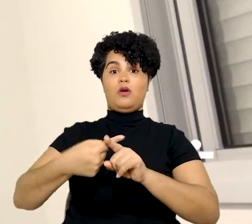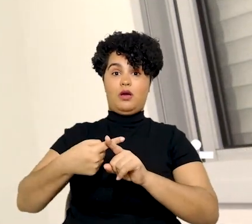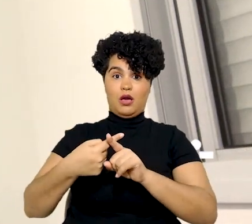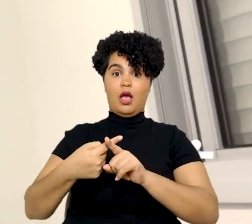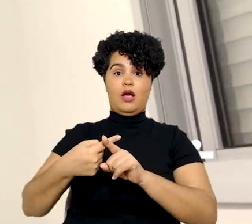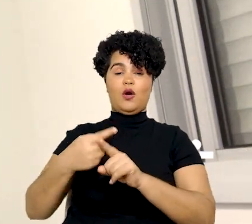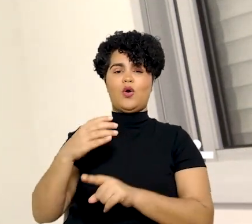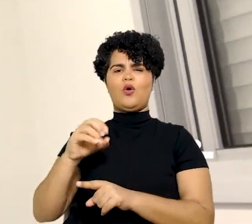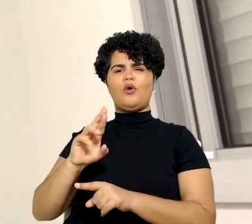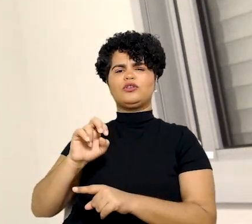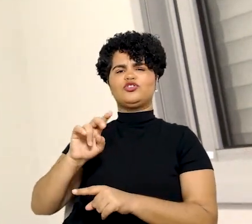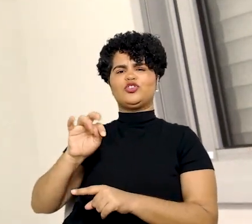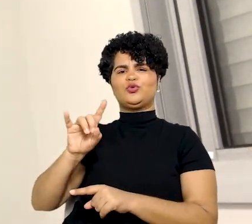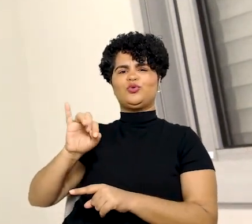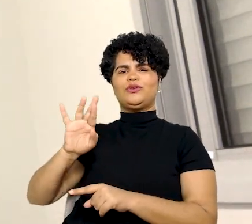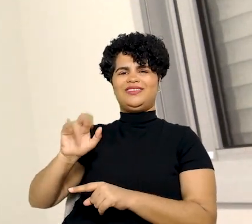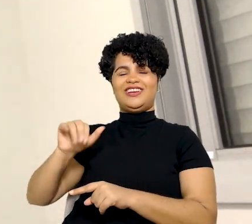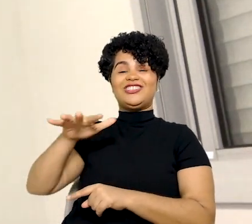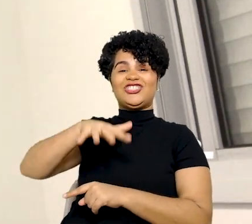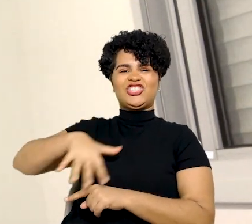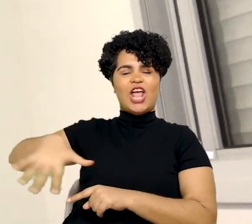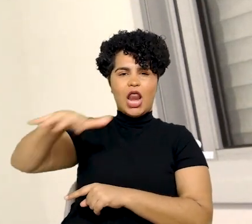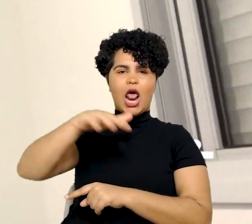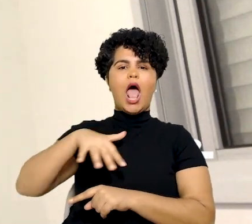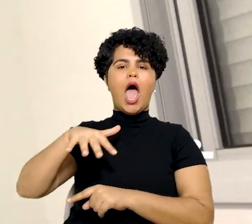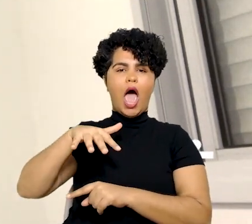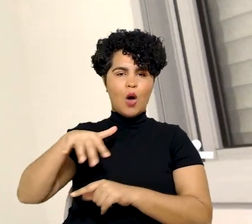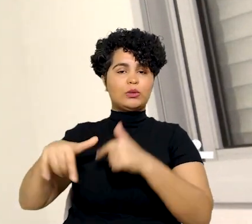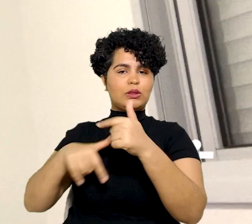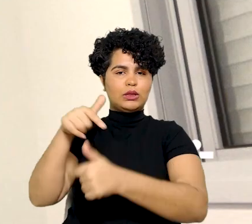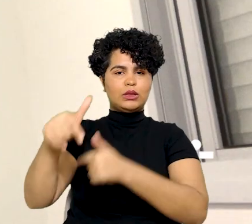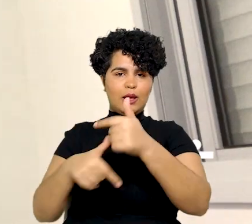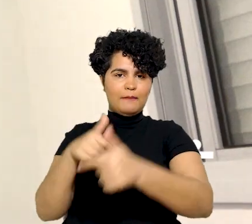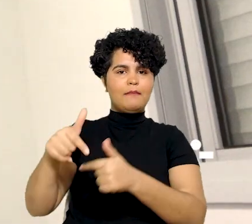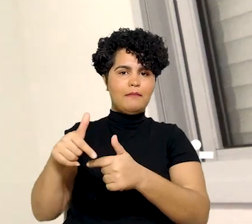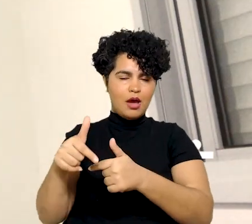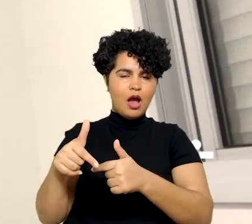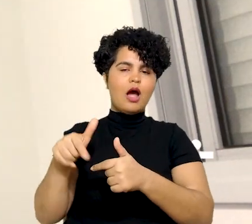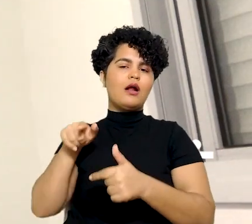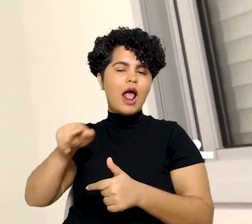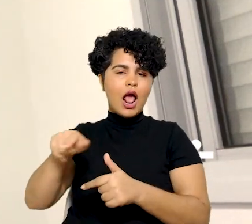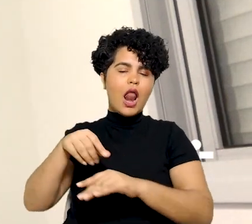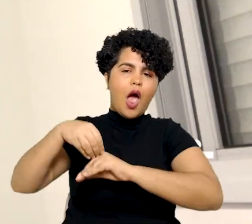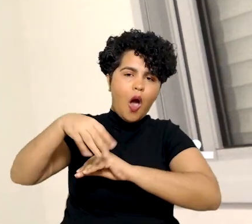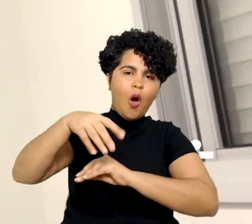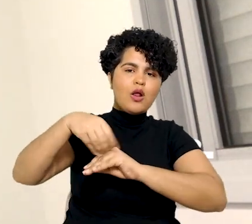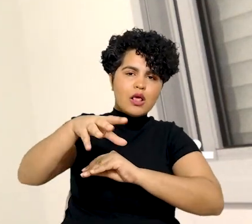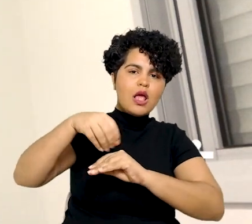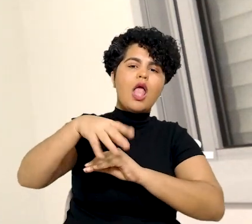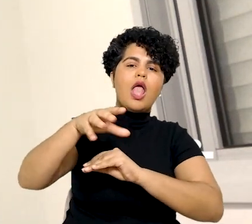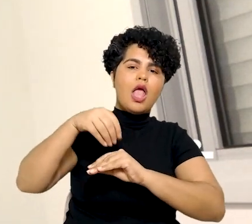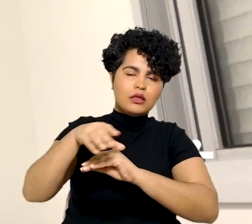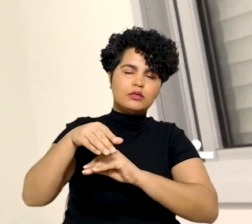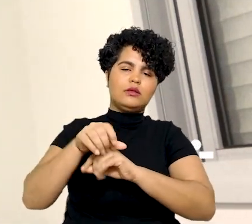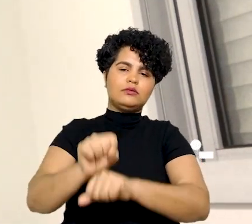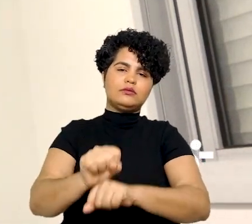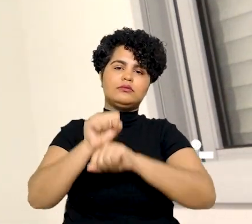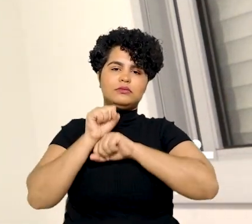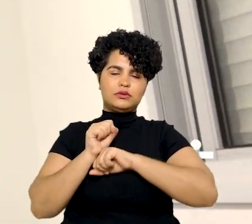aplicação, justamente porque a própria Corregidoria Geral da Justiça do Trabalho, por meio da recomendação número 3 de 2018,